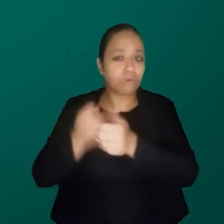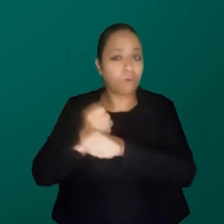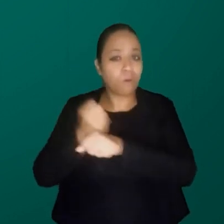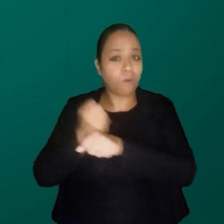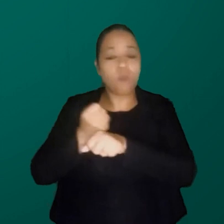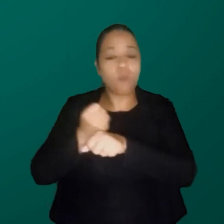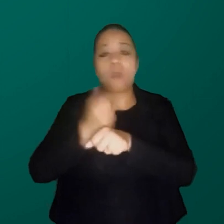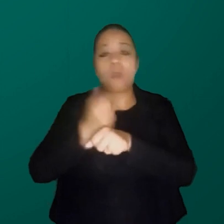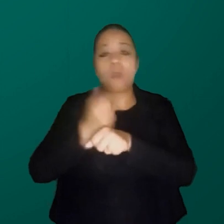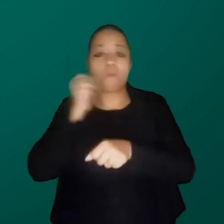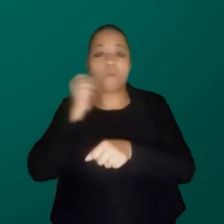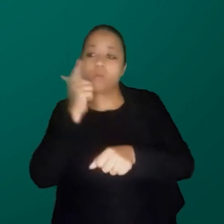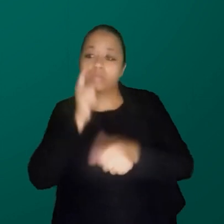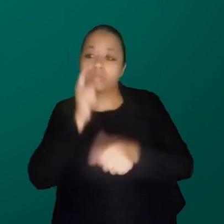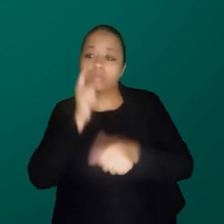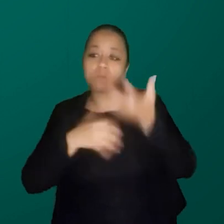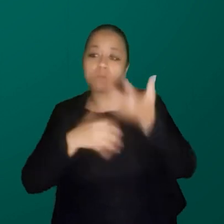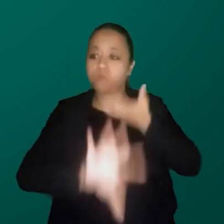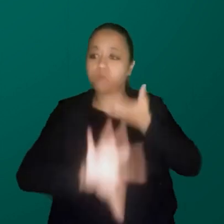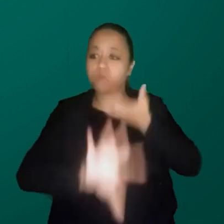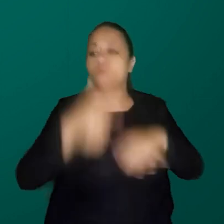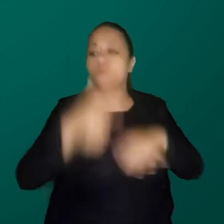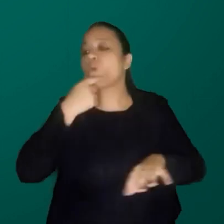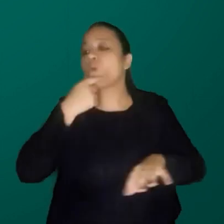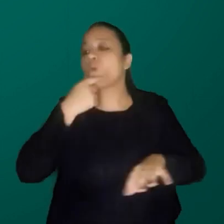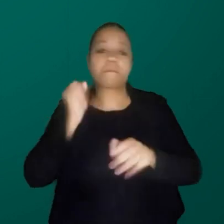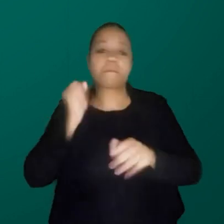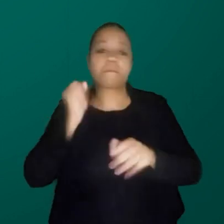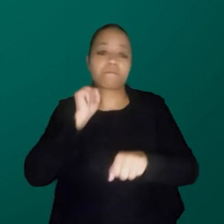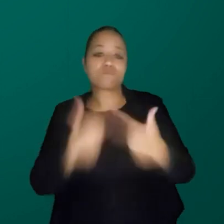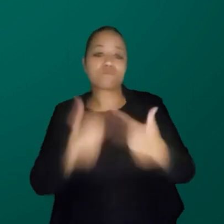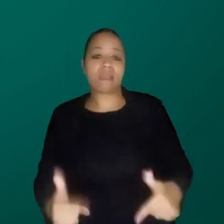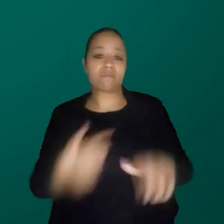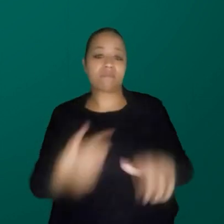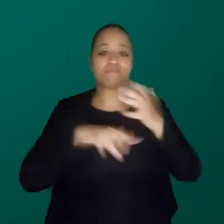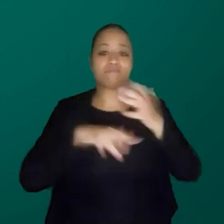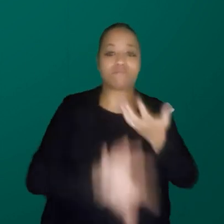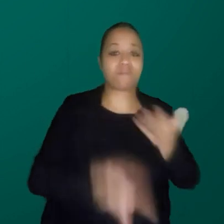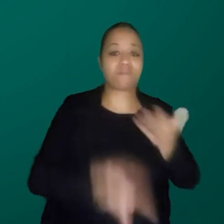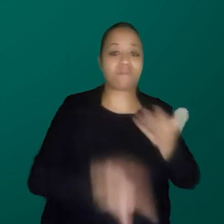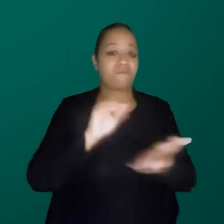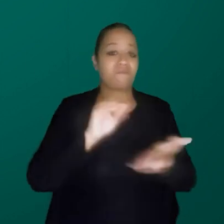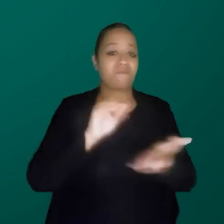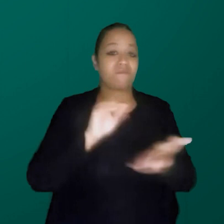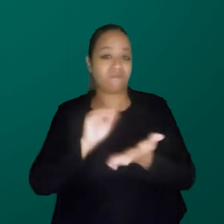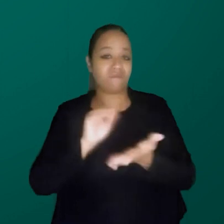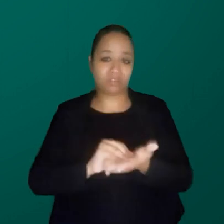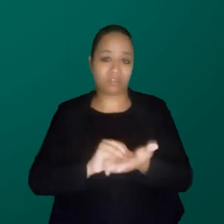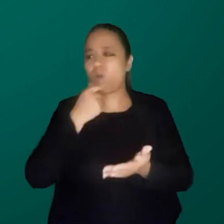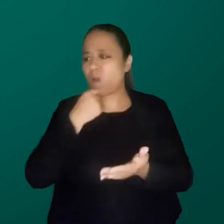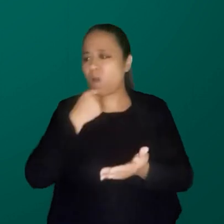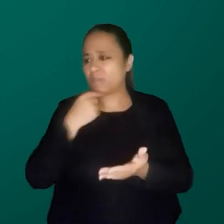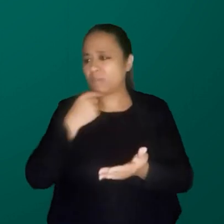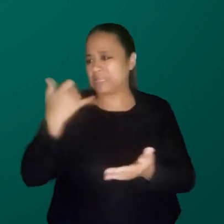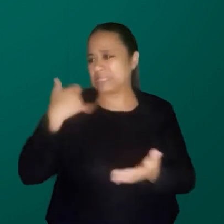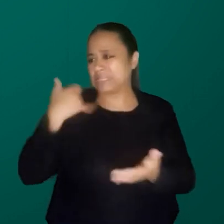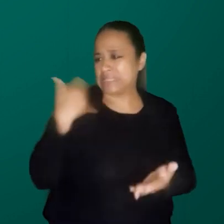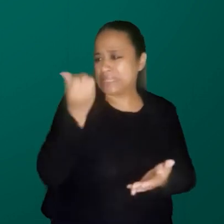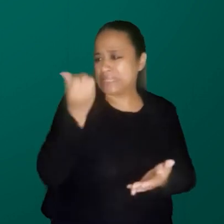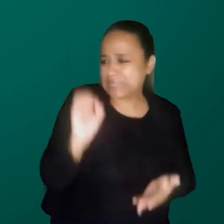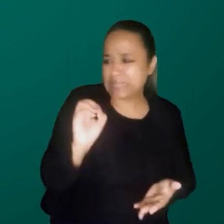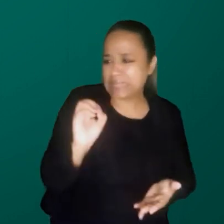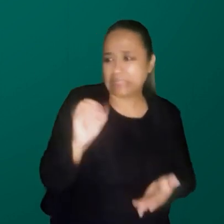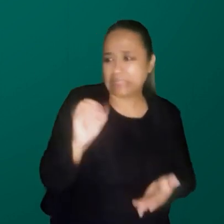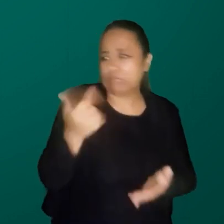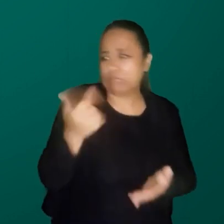empatia e olha, a conta parou aos 18 anos, eu não posso imaginar a falta de empatia de um homem de 60 anos. Então,